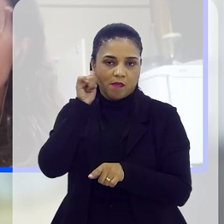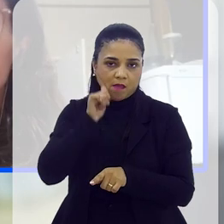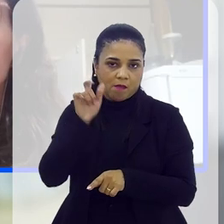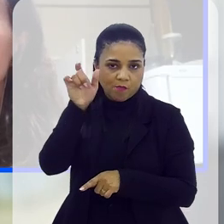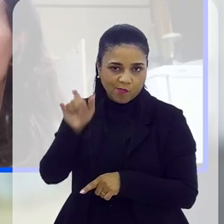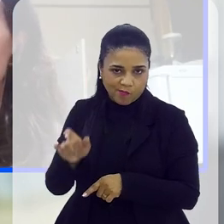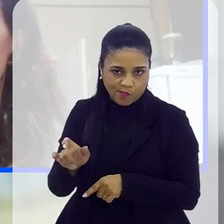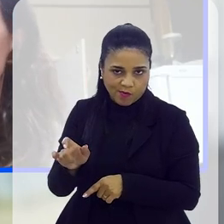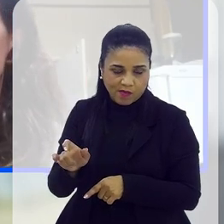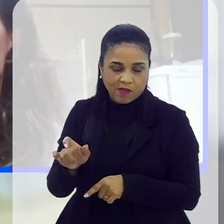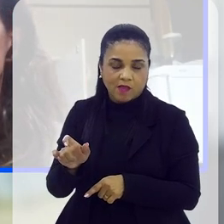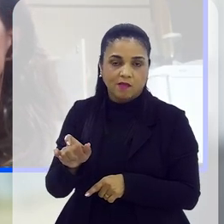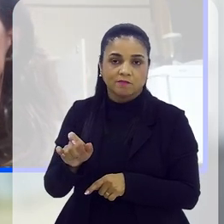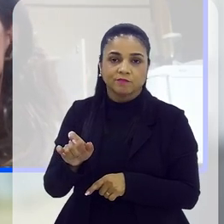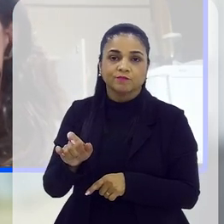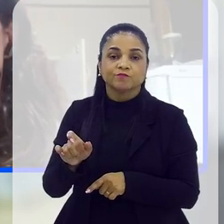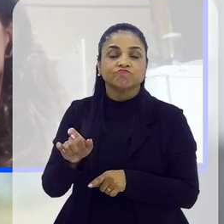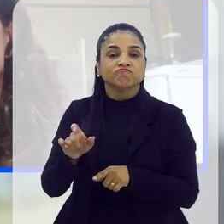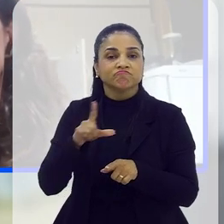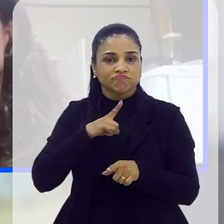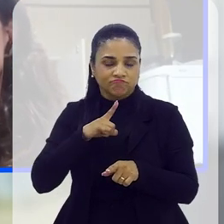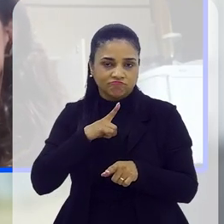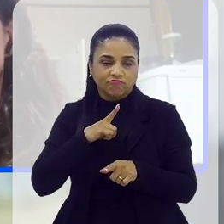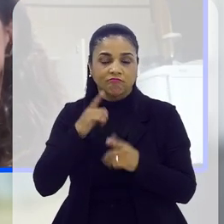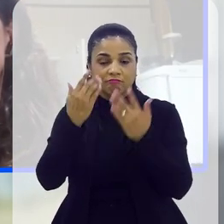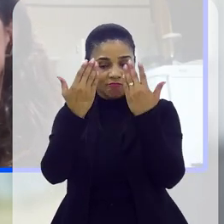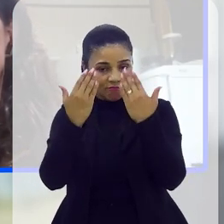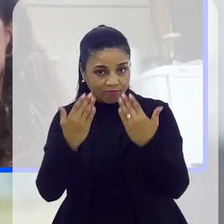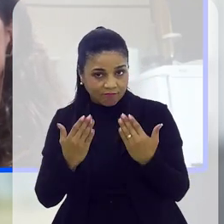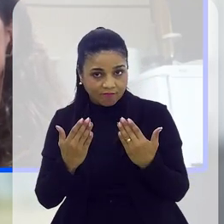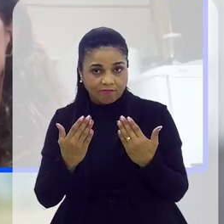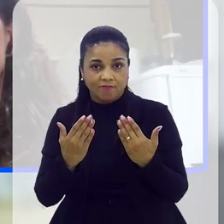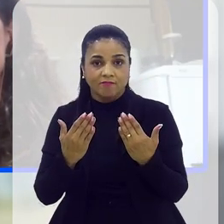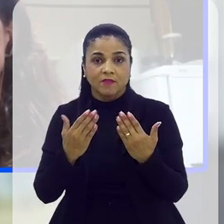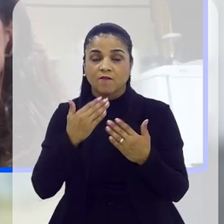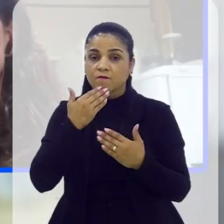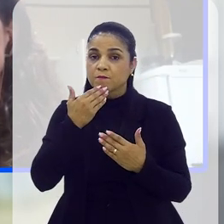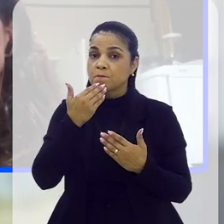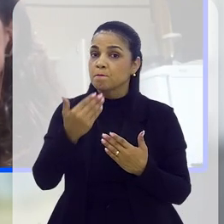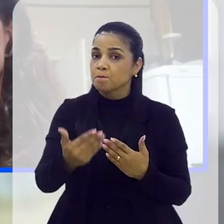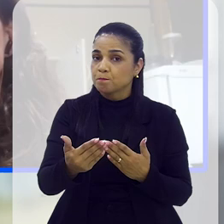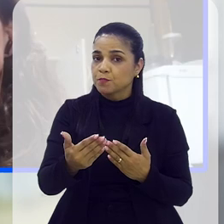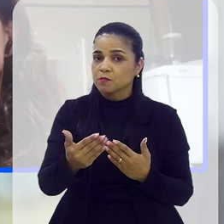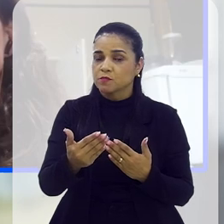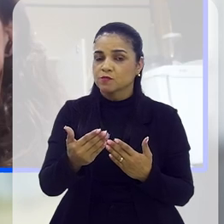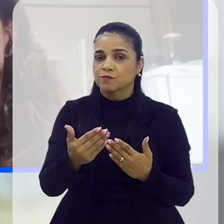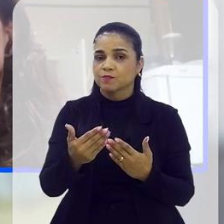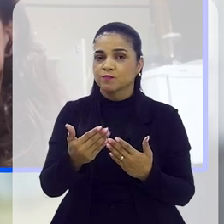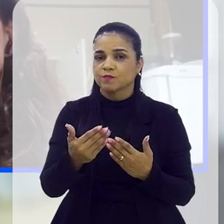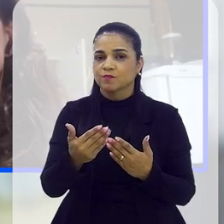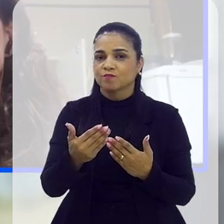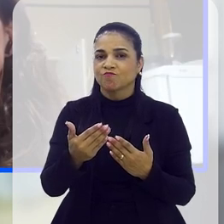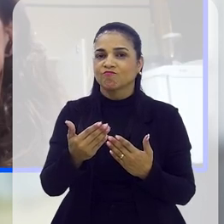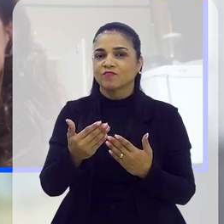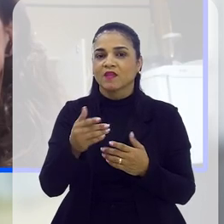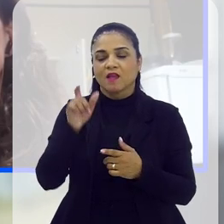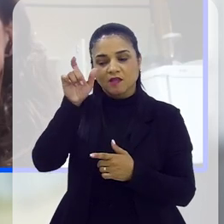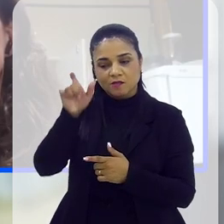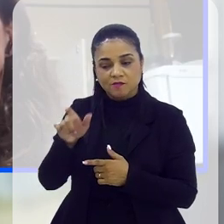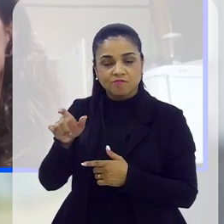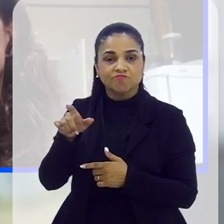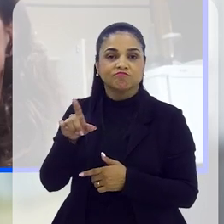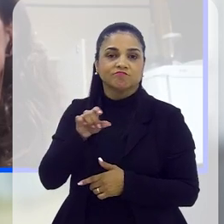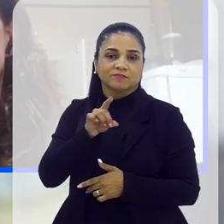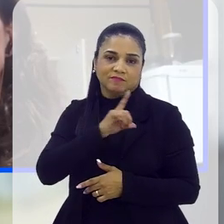para que haja, é claro que a gente em última análise vai pedir, a